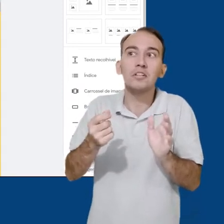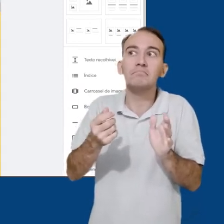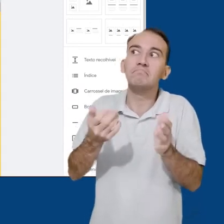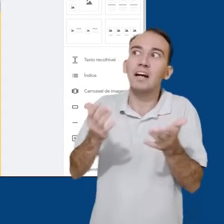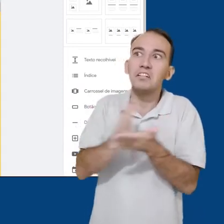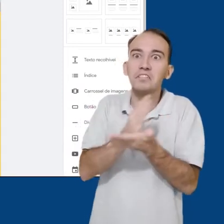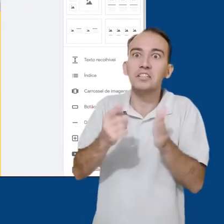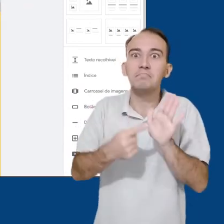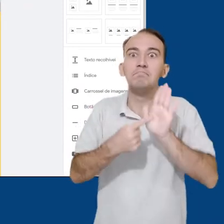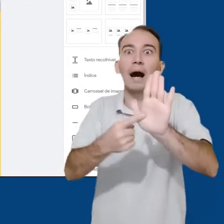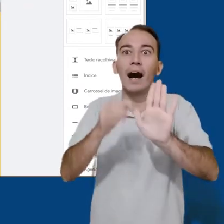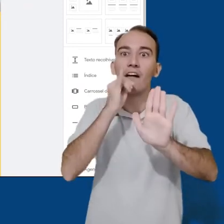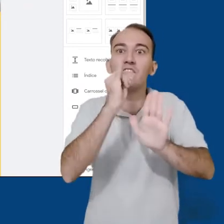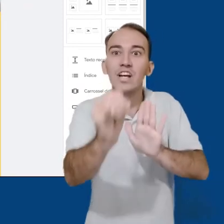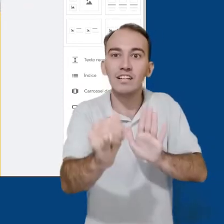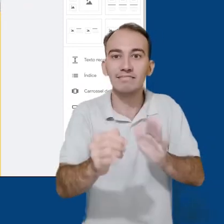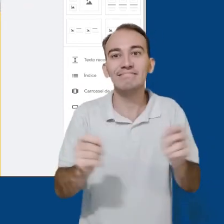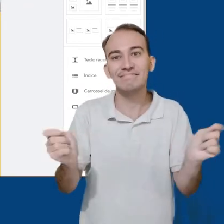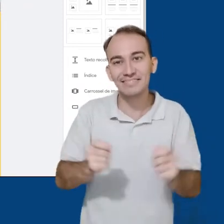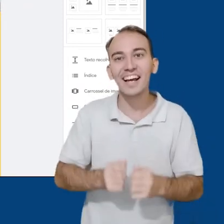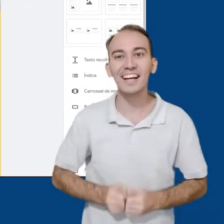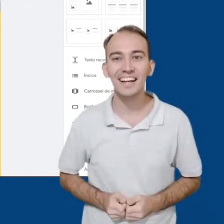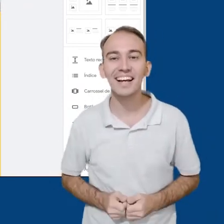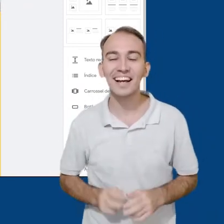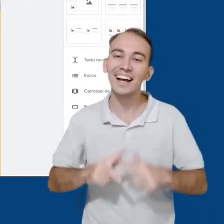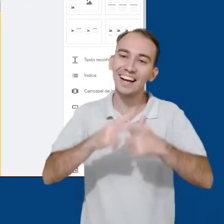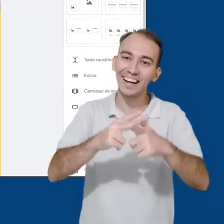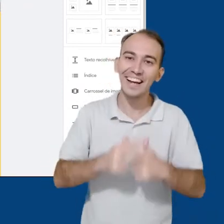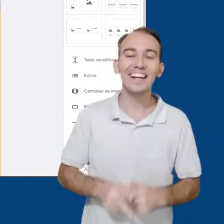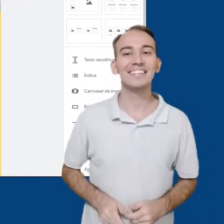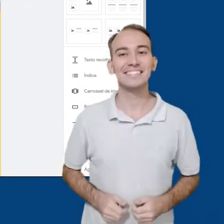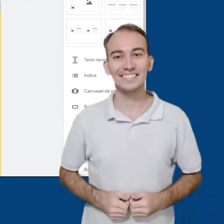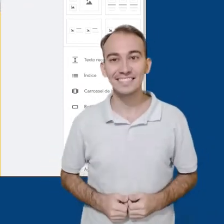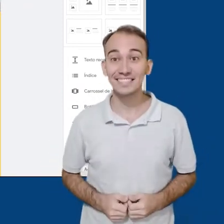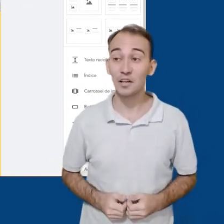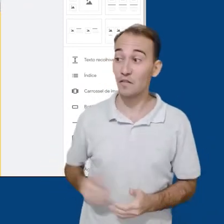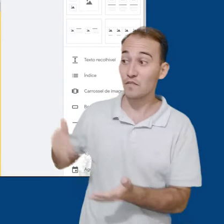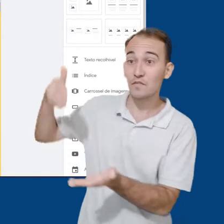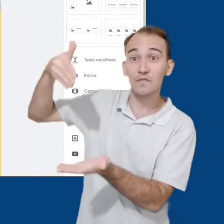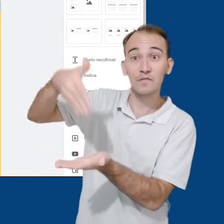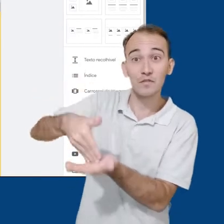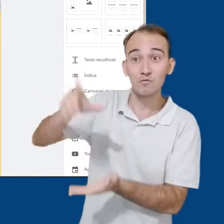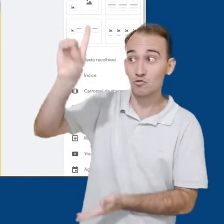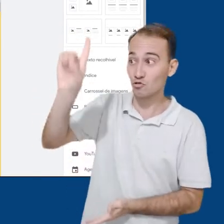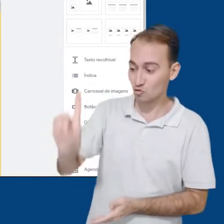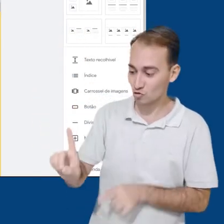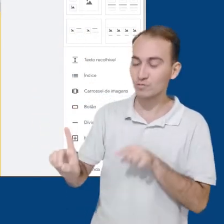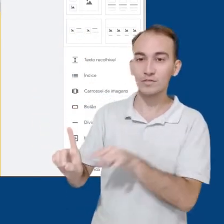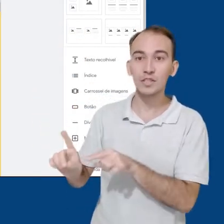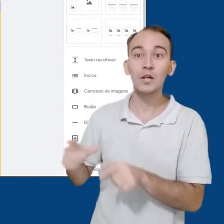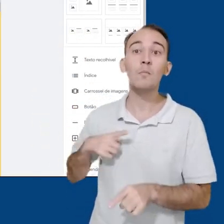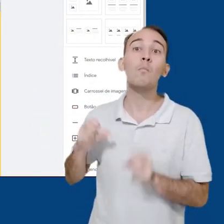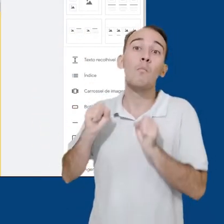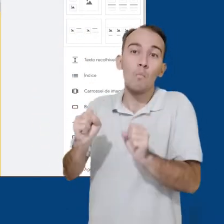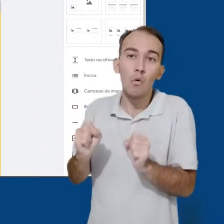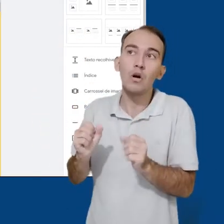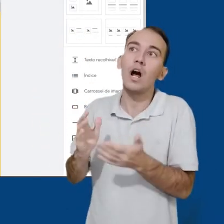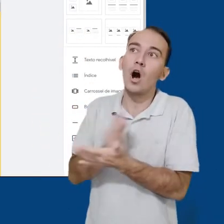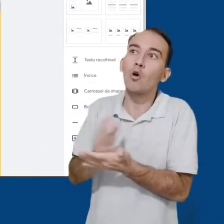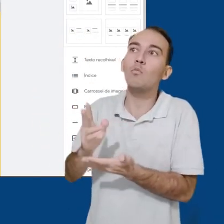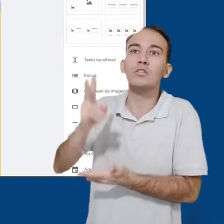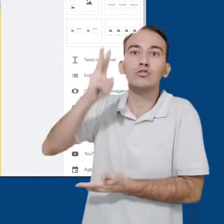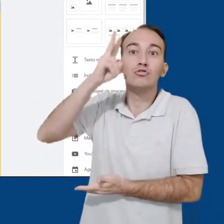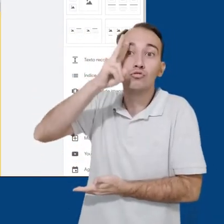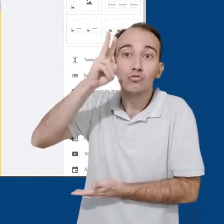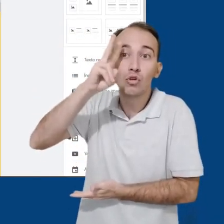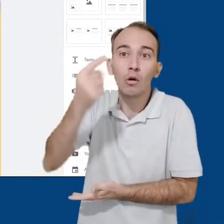aviso. Ao final, no canto superior direito, temos o botão para verificar o histórico de